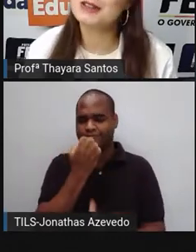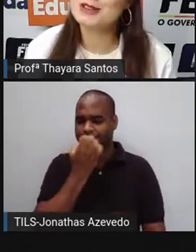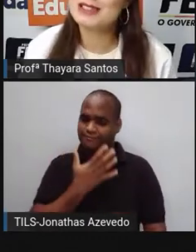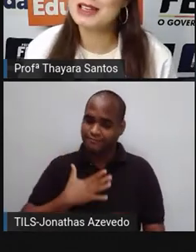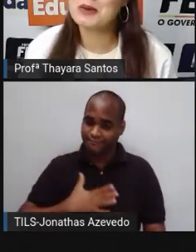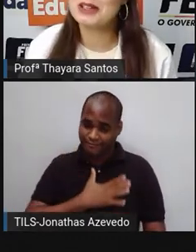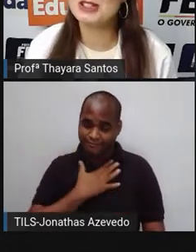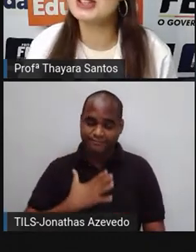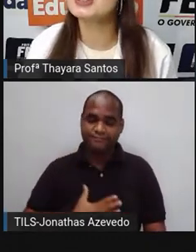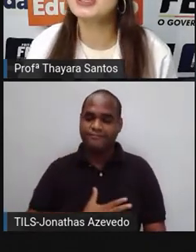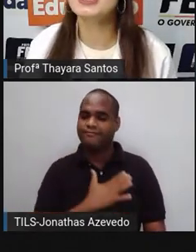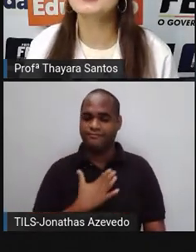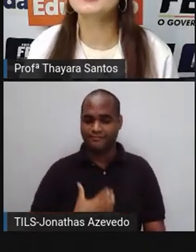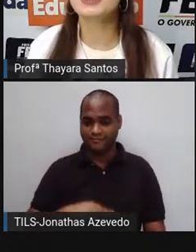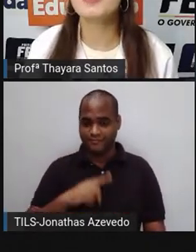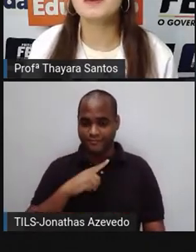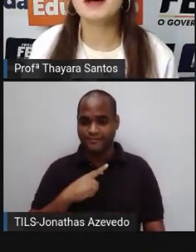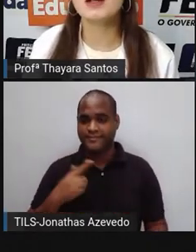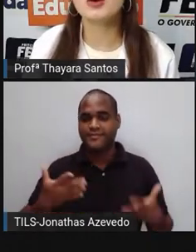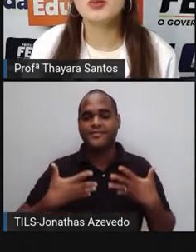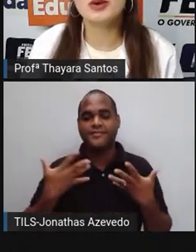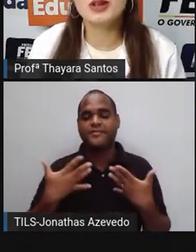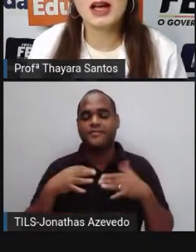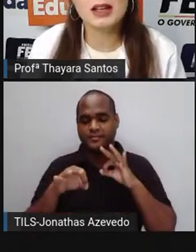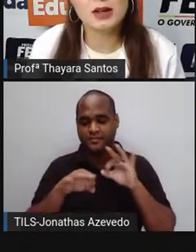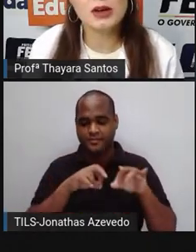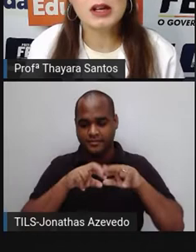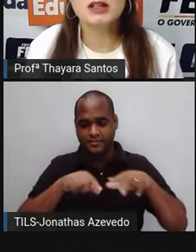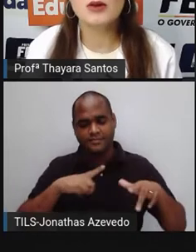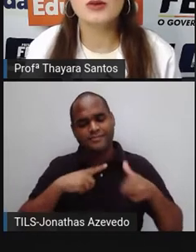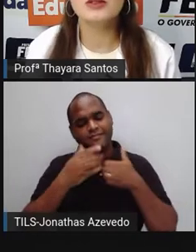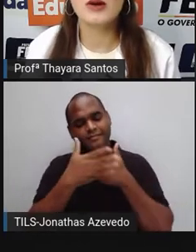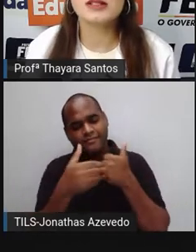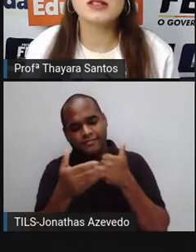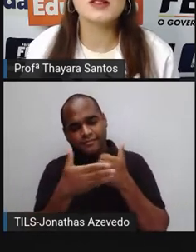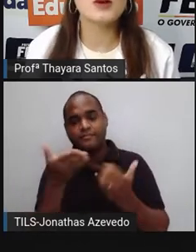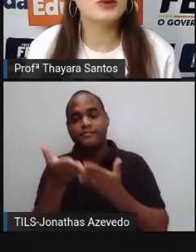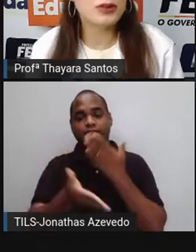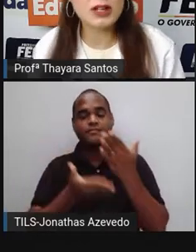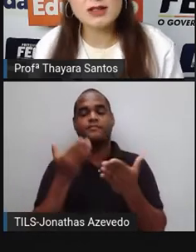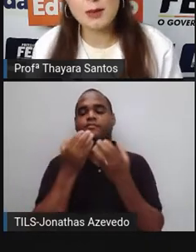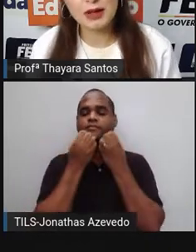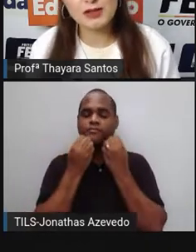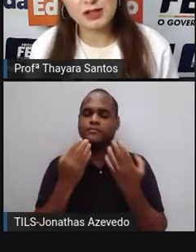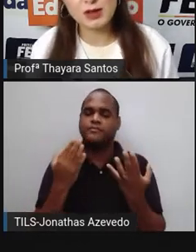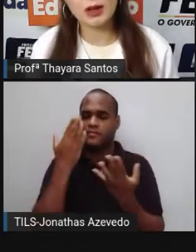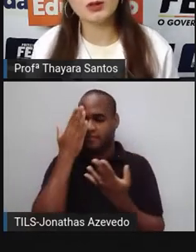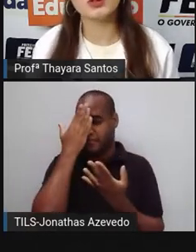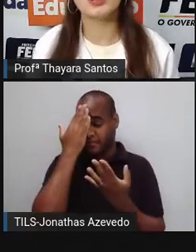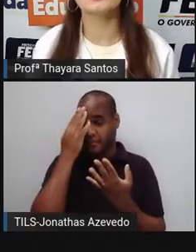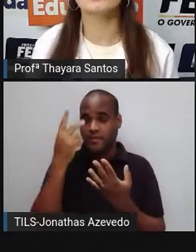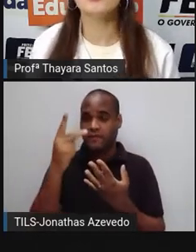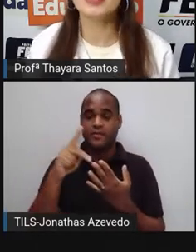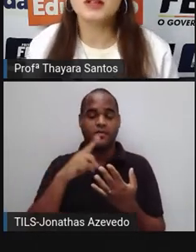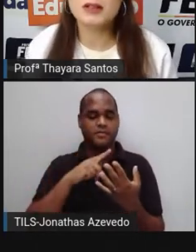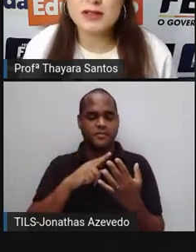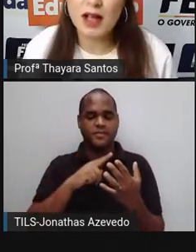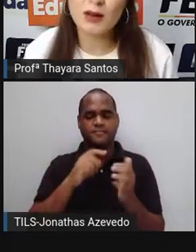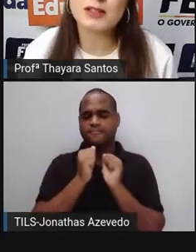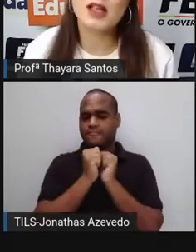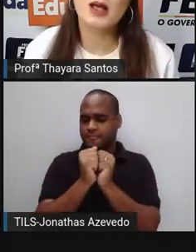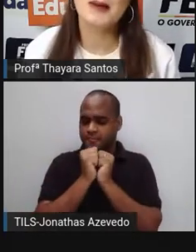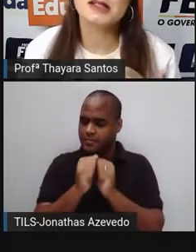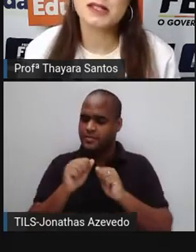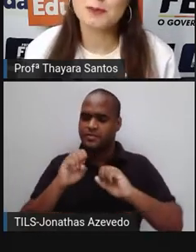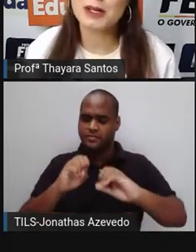alegria ter vocês aqui com a gente. Tudo aqui é preparado com muito carinho, então dá uma satisfação muito grande saber que vocês estão aí do outro lado acompanhando as